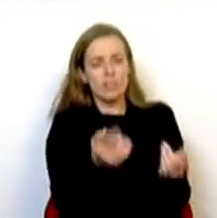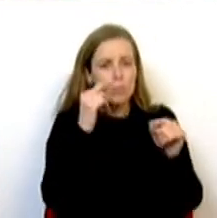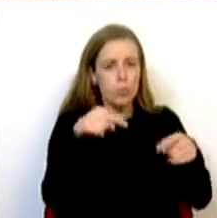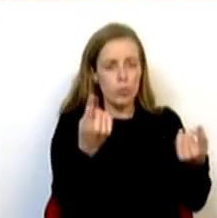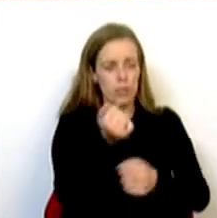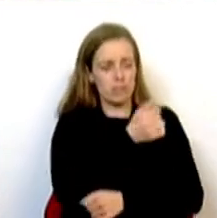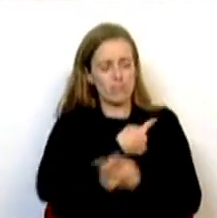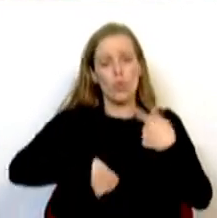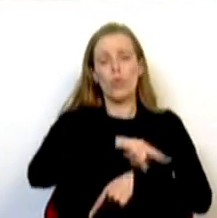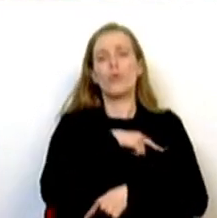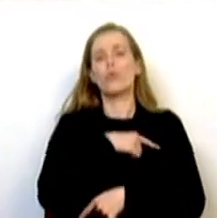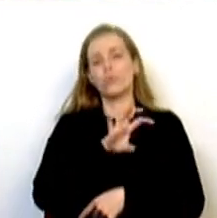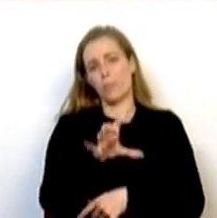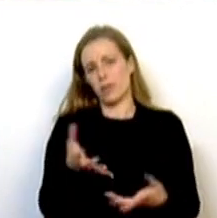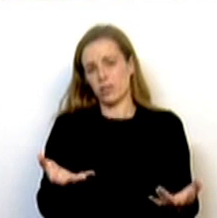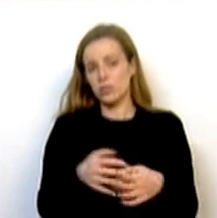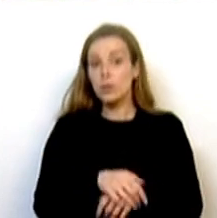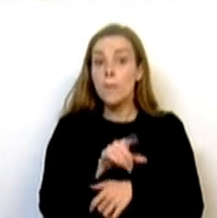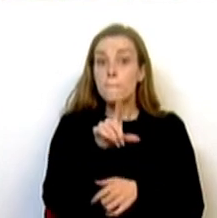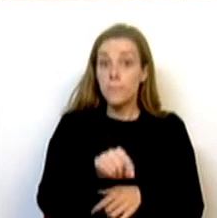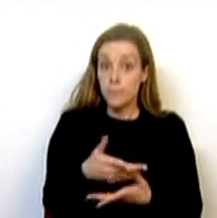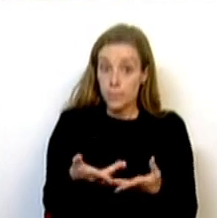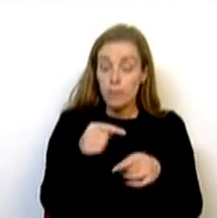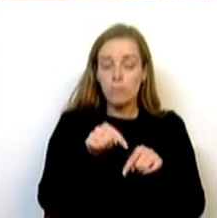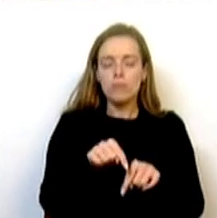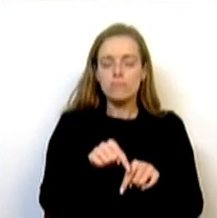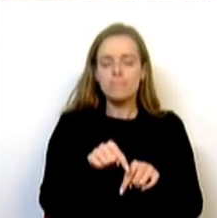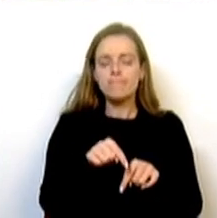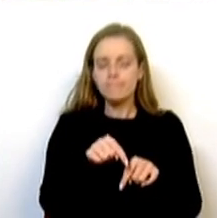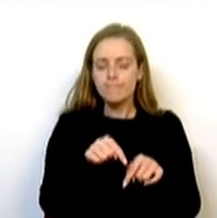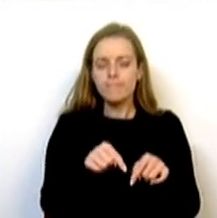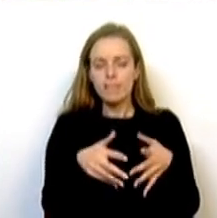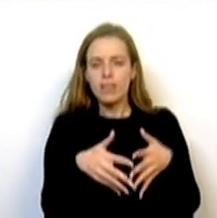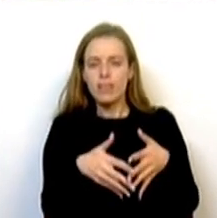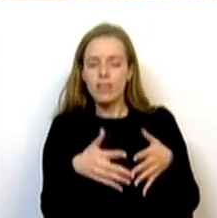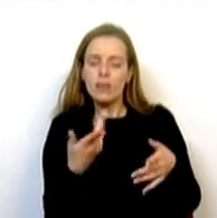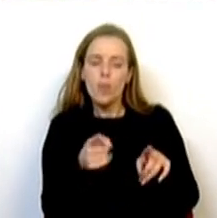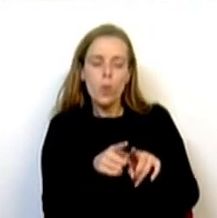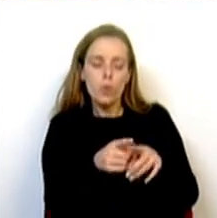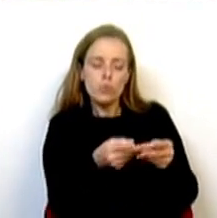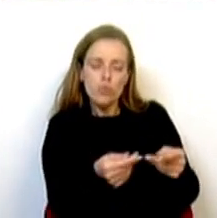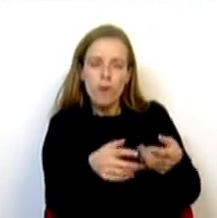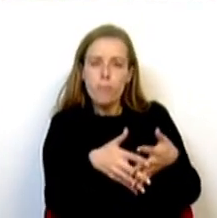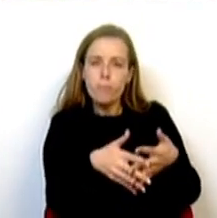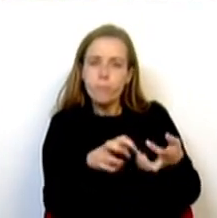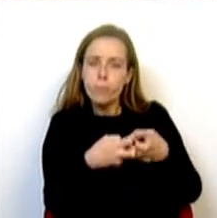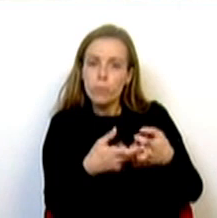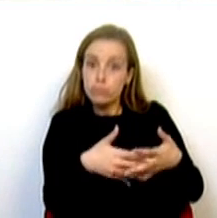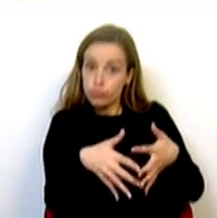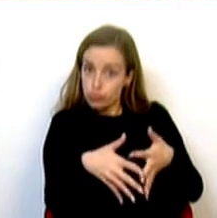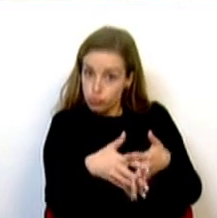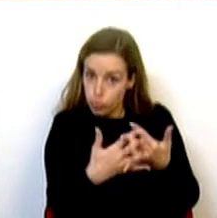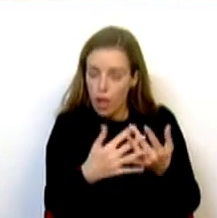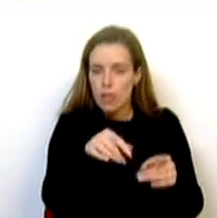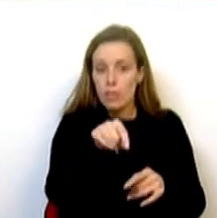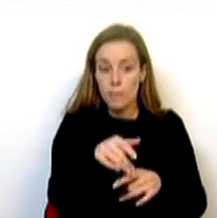país. Mas há mais. O Governo não só ataca este problema estrutural, como também olha para o facto de termos